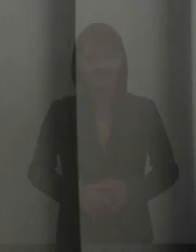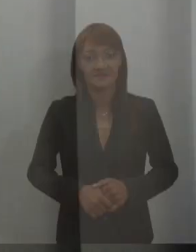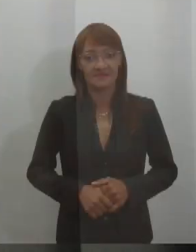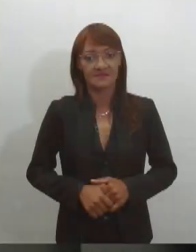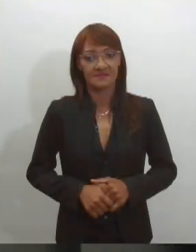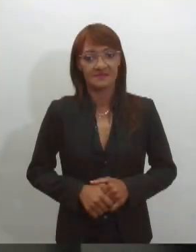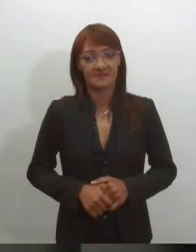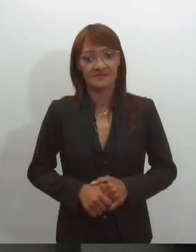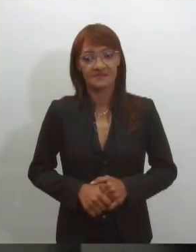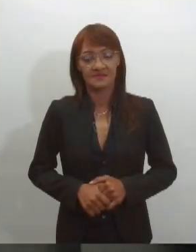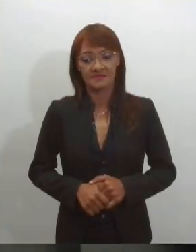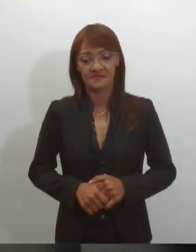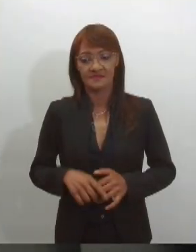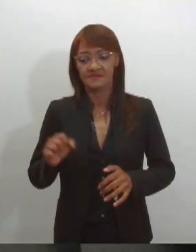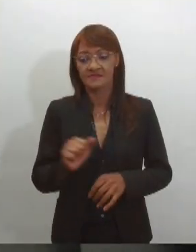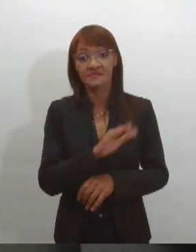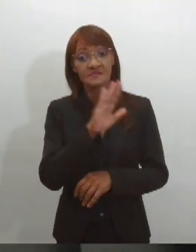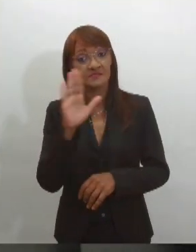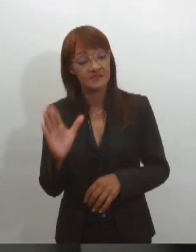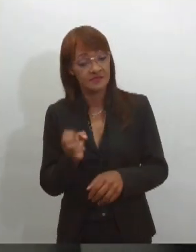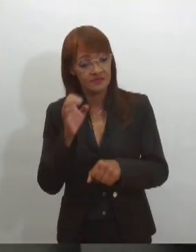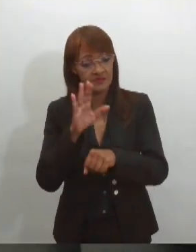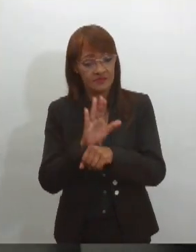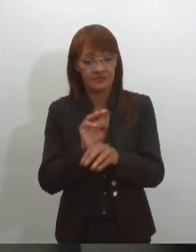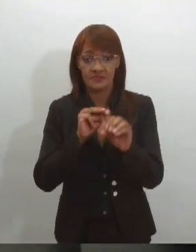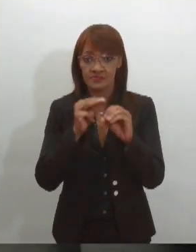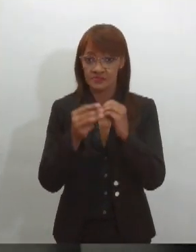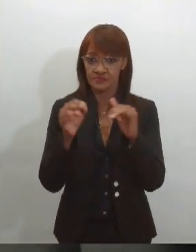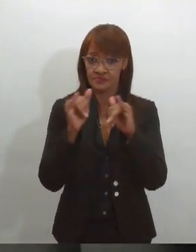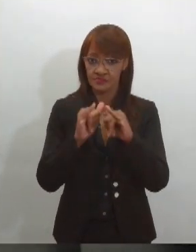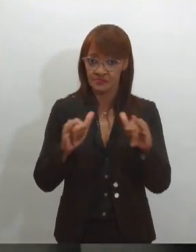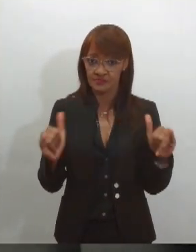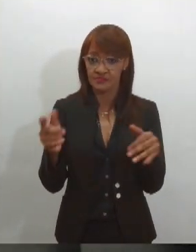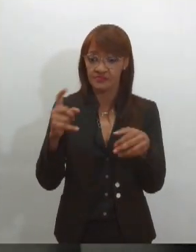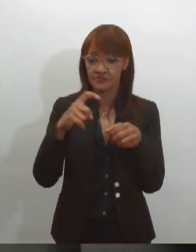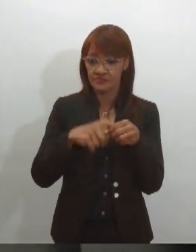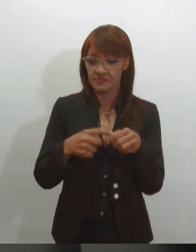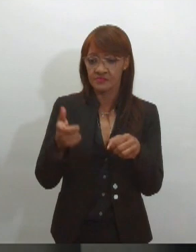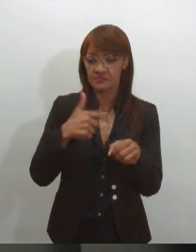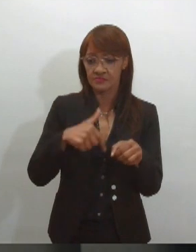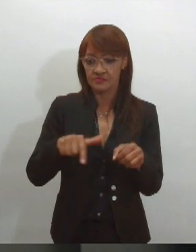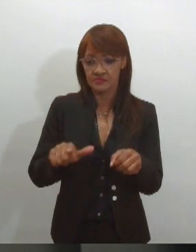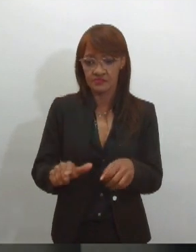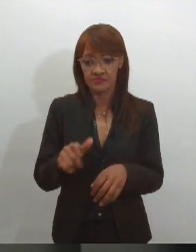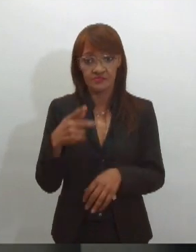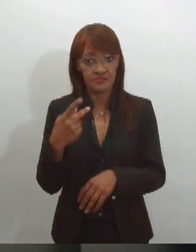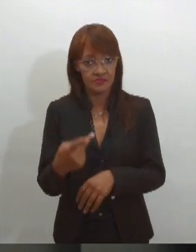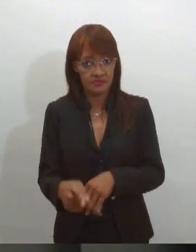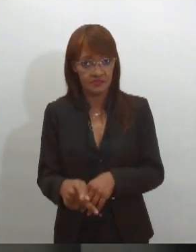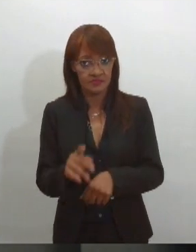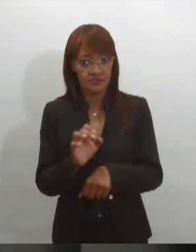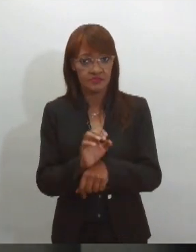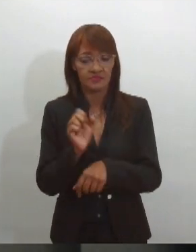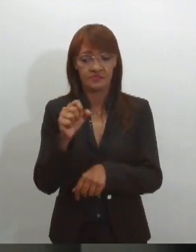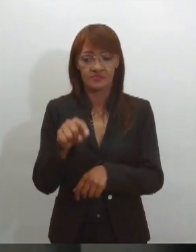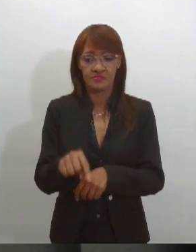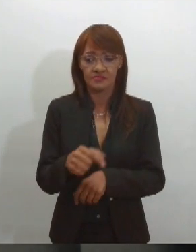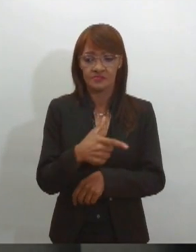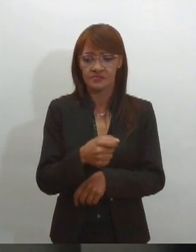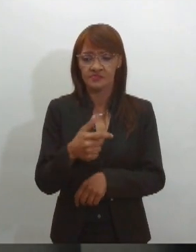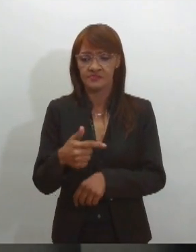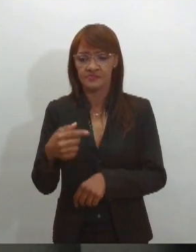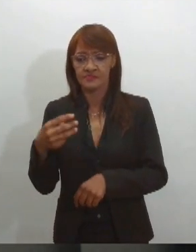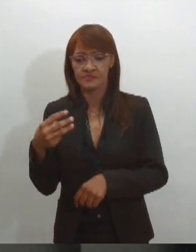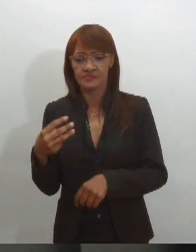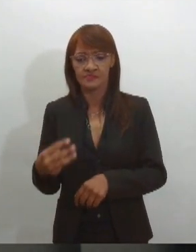Olá, boa tarde. O Informativo TV Alesa está de volta e olha o estado de Sergipe registrou em 2023 a maior redução